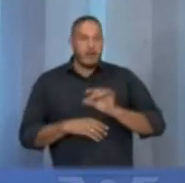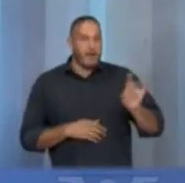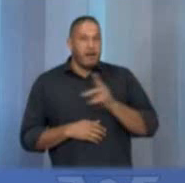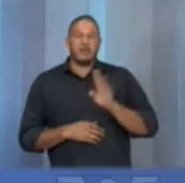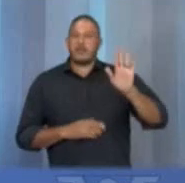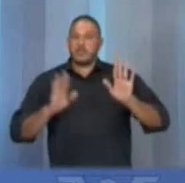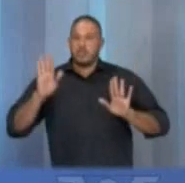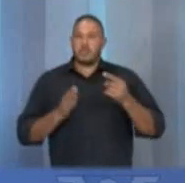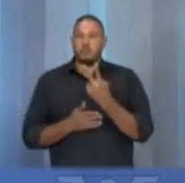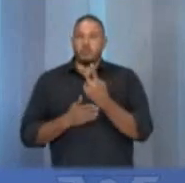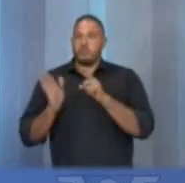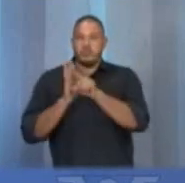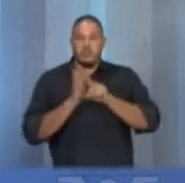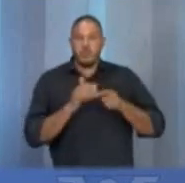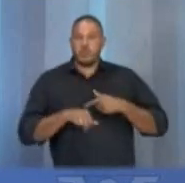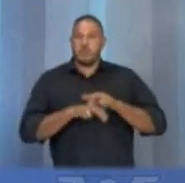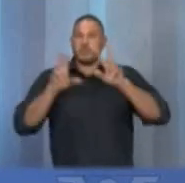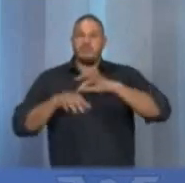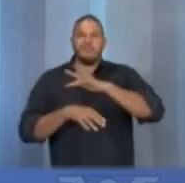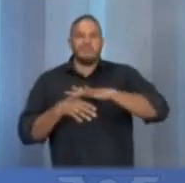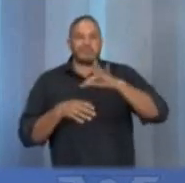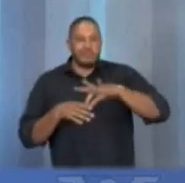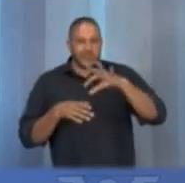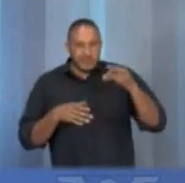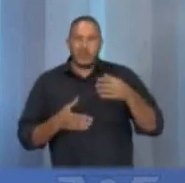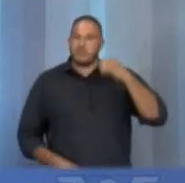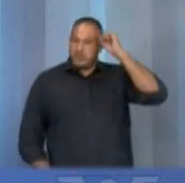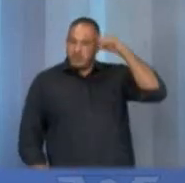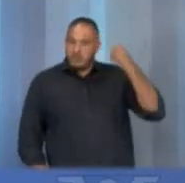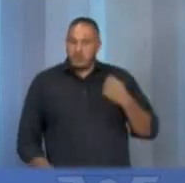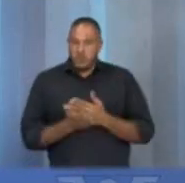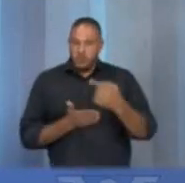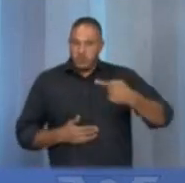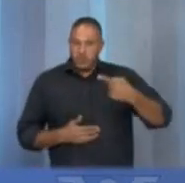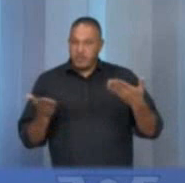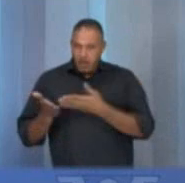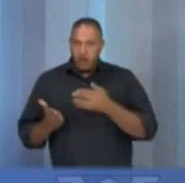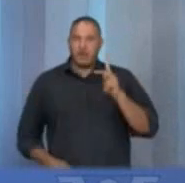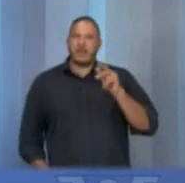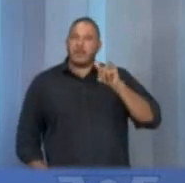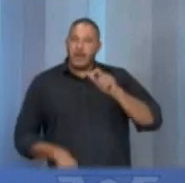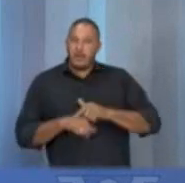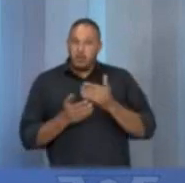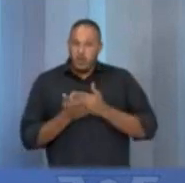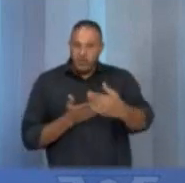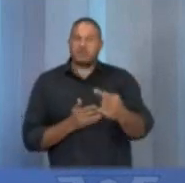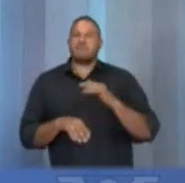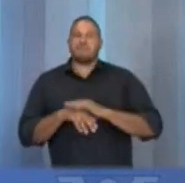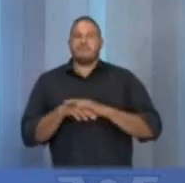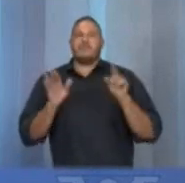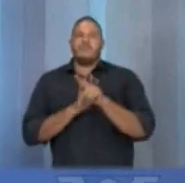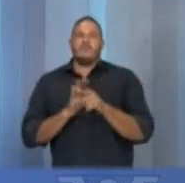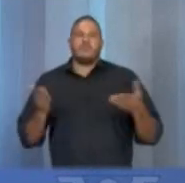perguntas com temas que serão sorteados. Como Solange Freitas abriu o primeiro bloco, agora é a vez de Caio Amado fazer a pergunta.